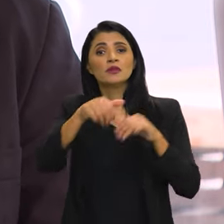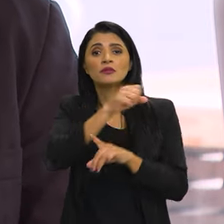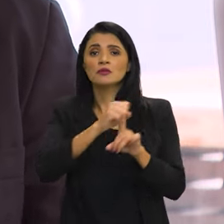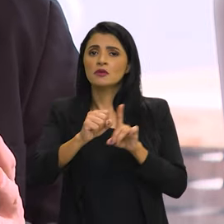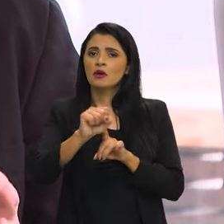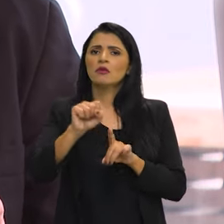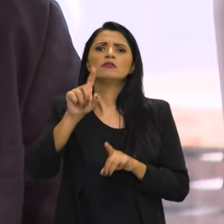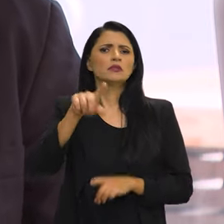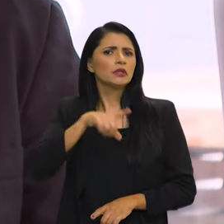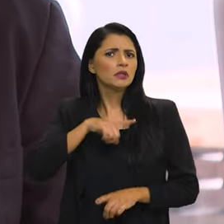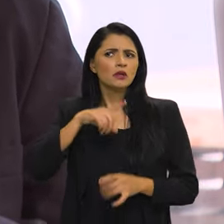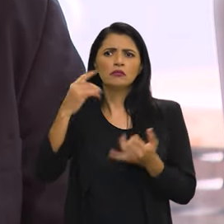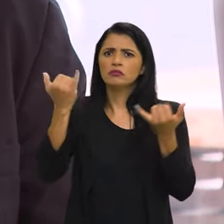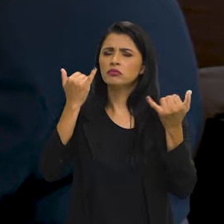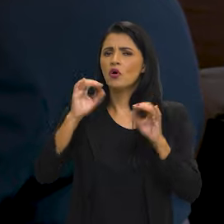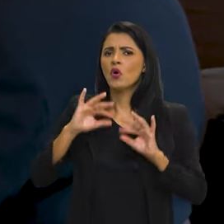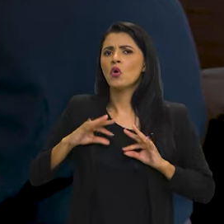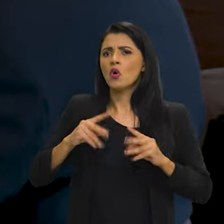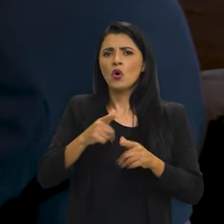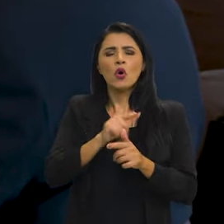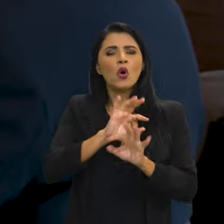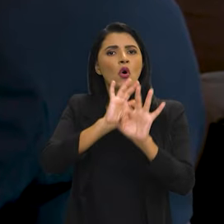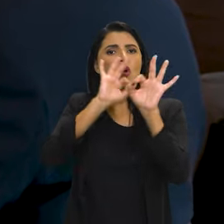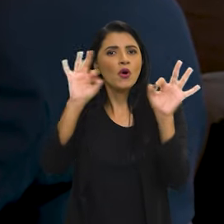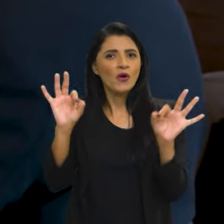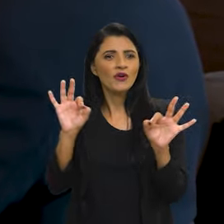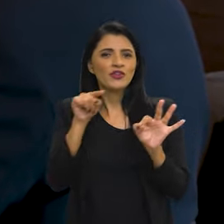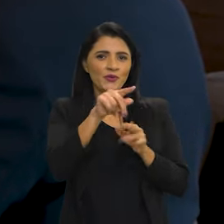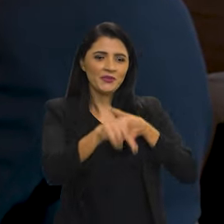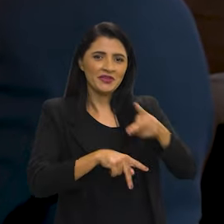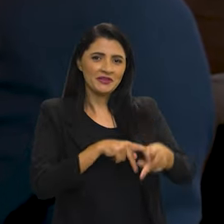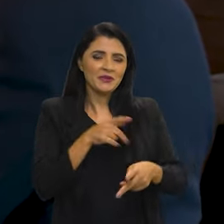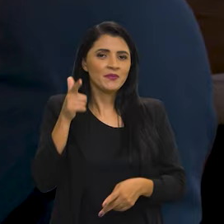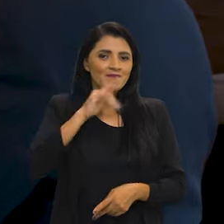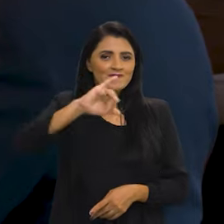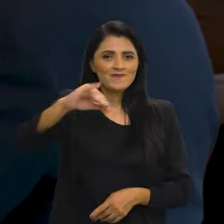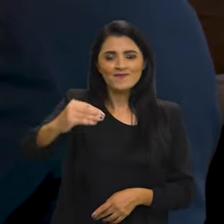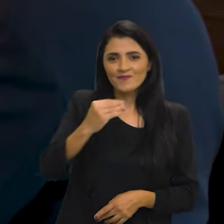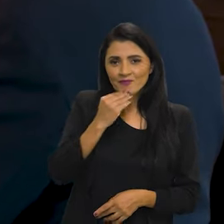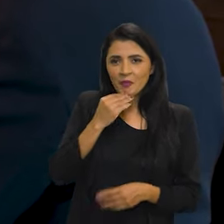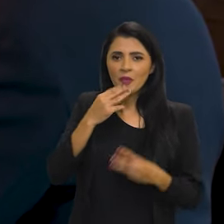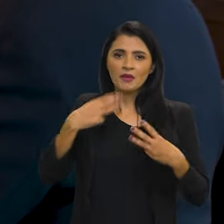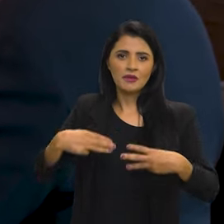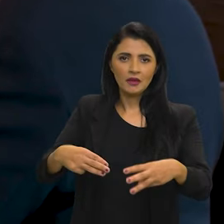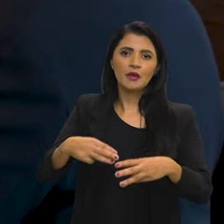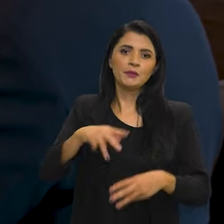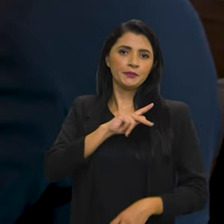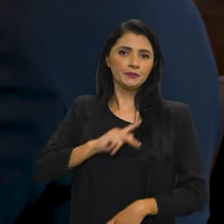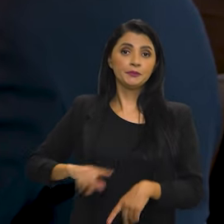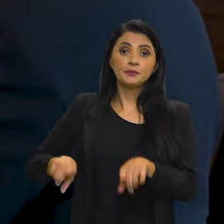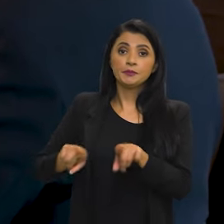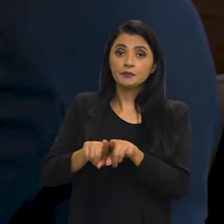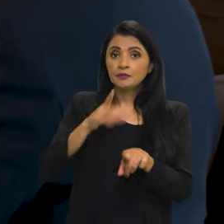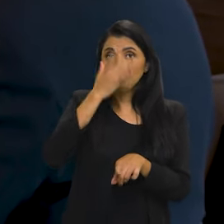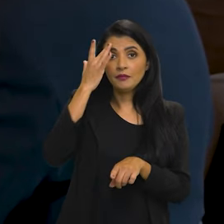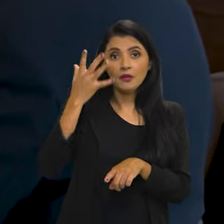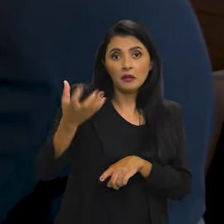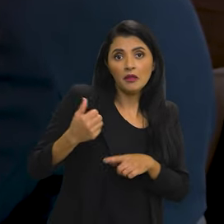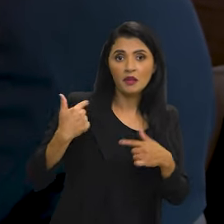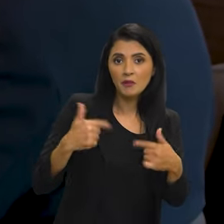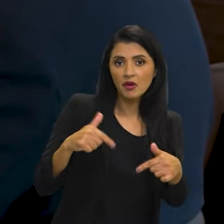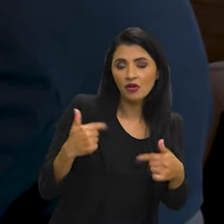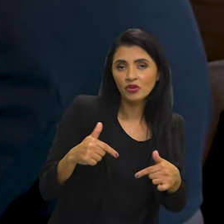Social tem excelentes informações sobre uma parte da população beneficiada. Não é isso? O Ministério da Previdência, sobre beneficiários,